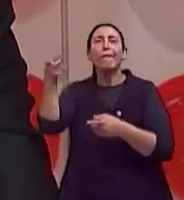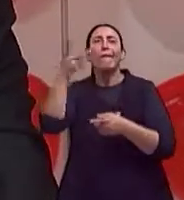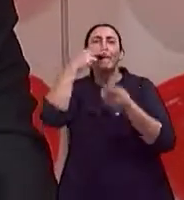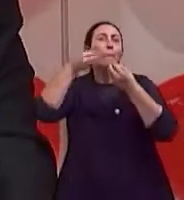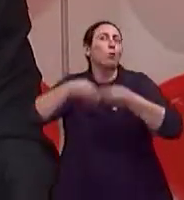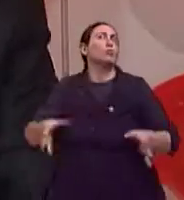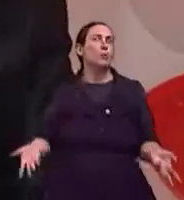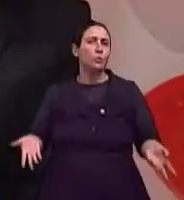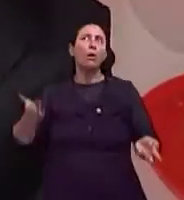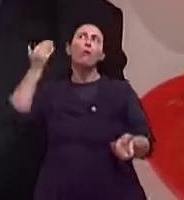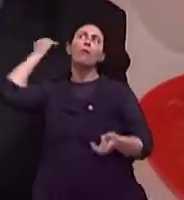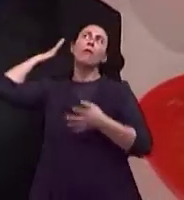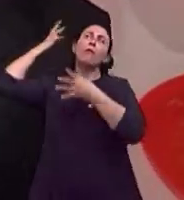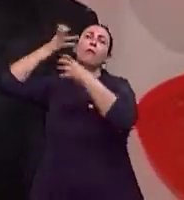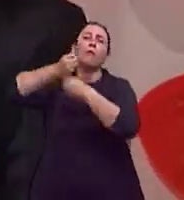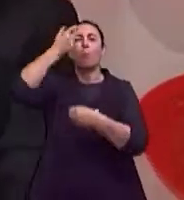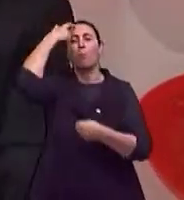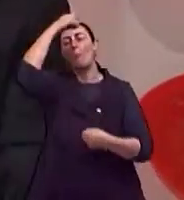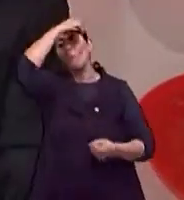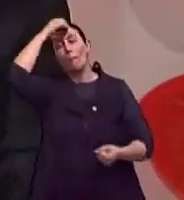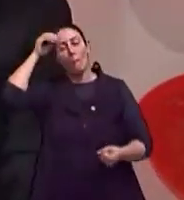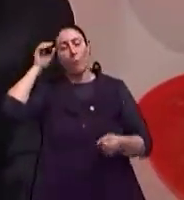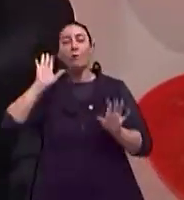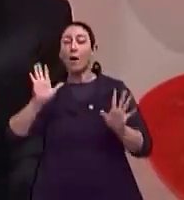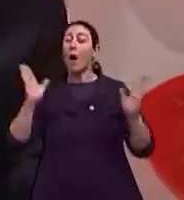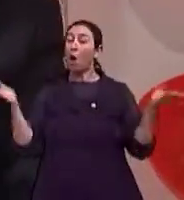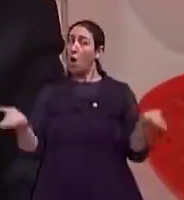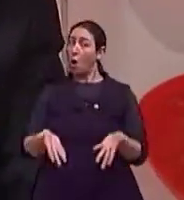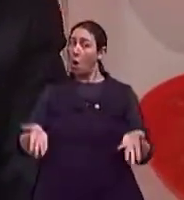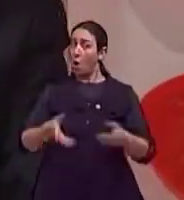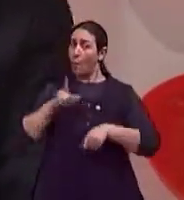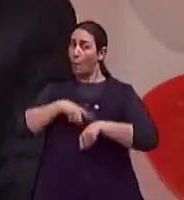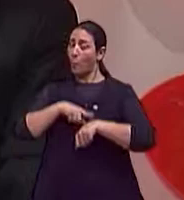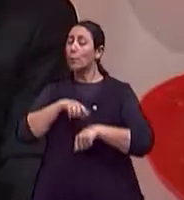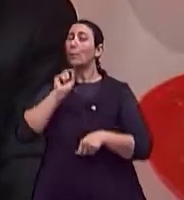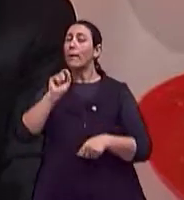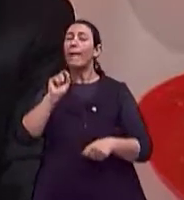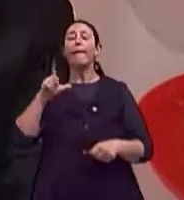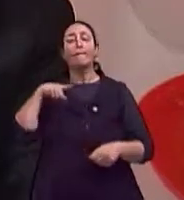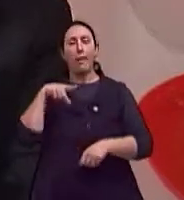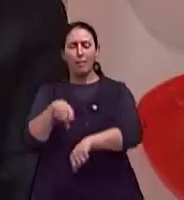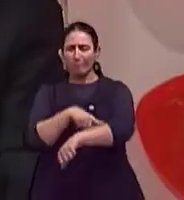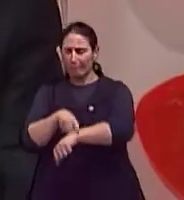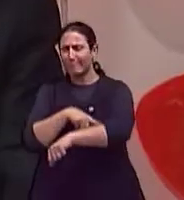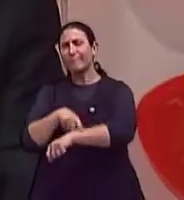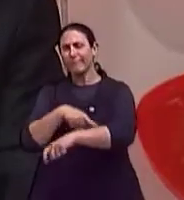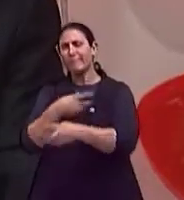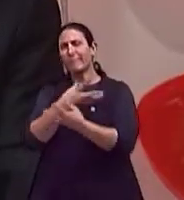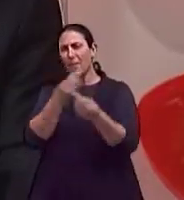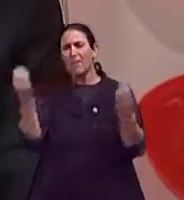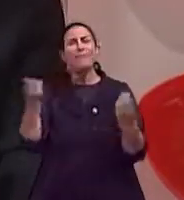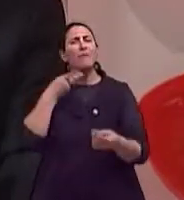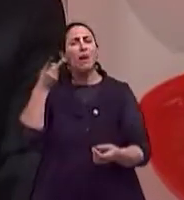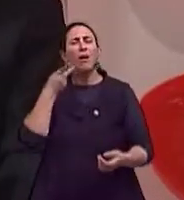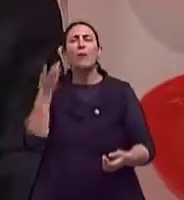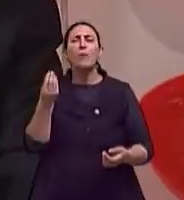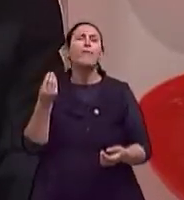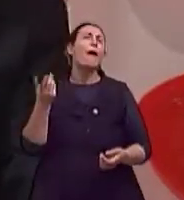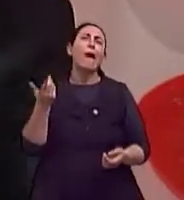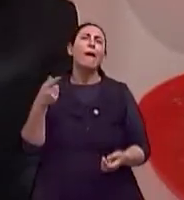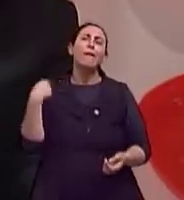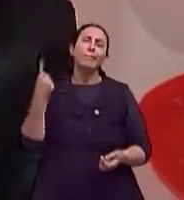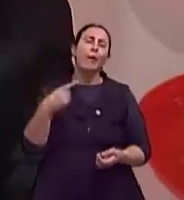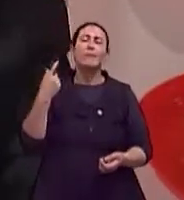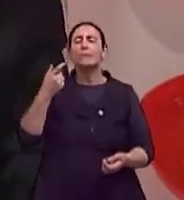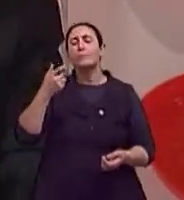que hoje nós saímos da fase romântica, hoje nós temos a dermatologia, que é a minimamente invasiva, que nós lançamos mão